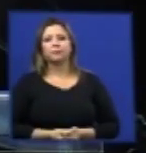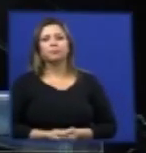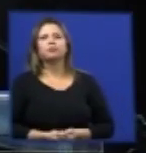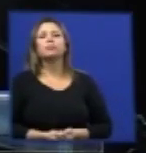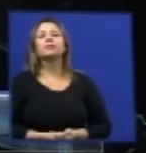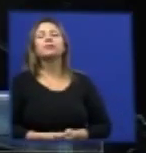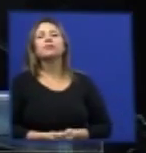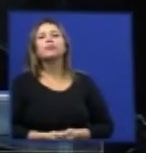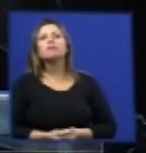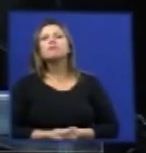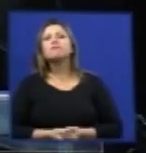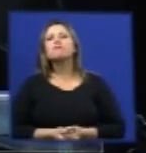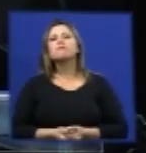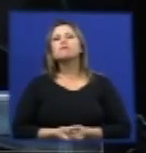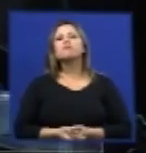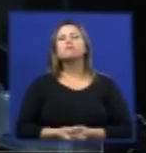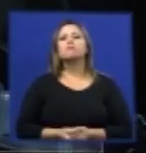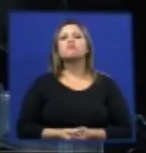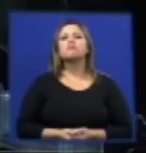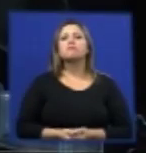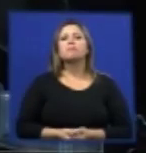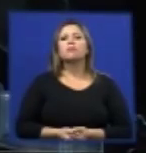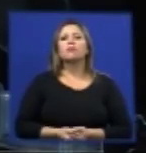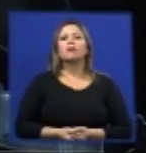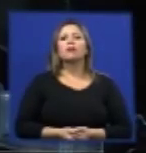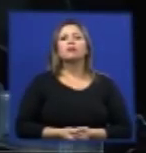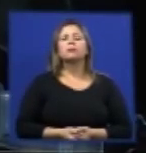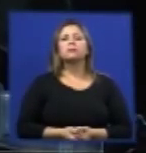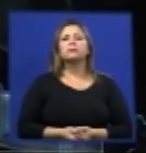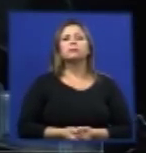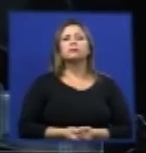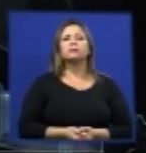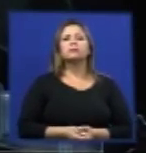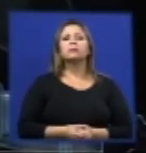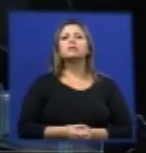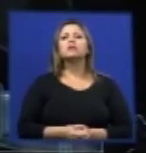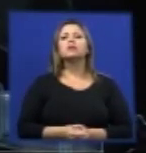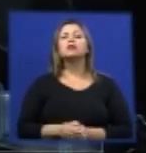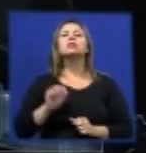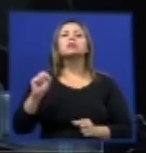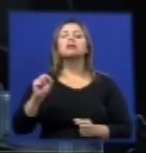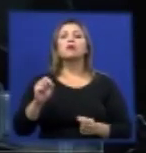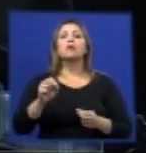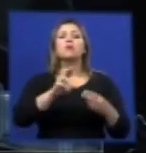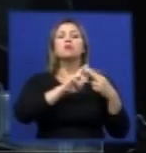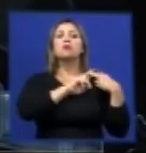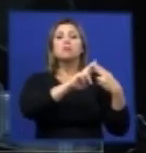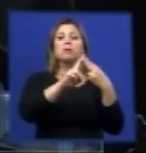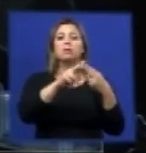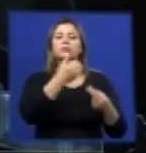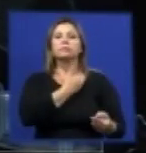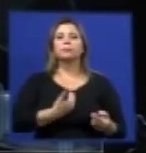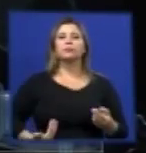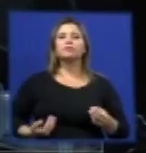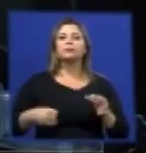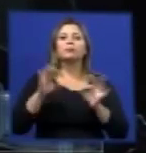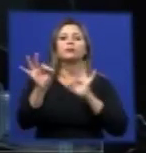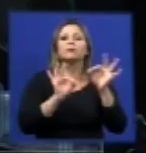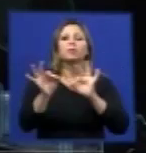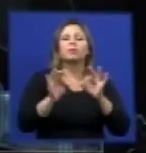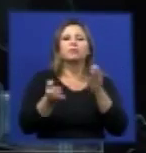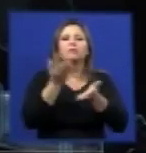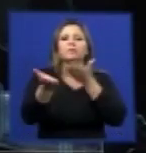e para finalizar o que é que as secretarias de estado e as secretarias municipais de saúde como é que elas têm lidado